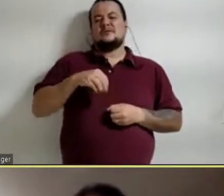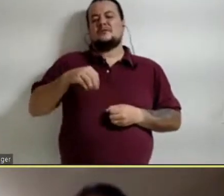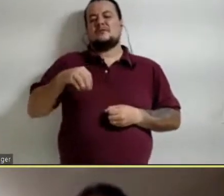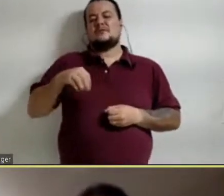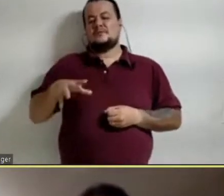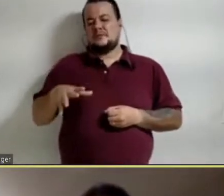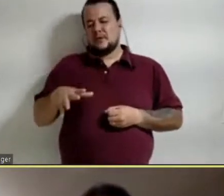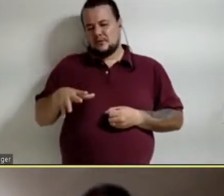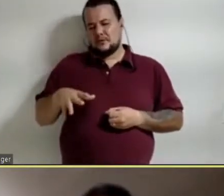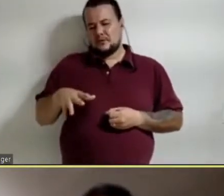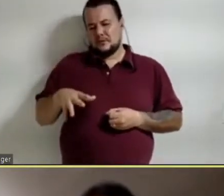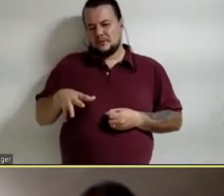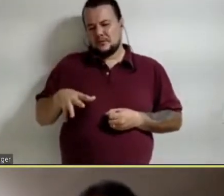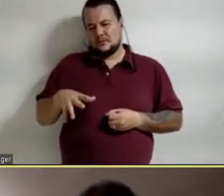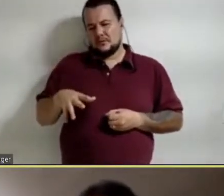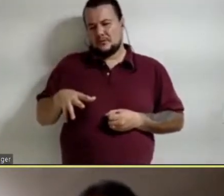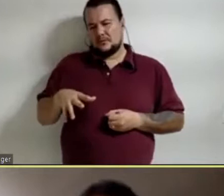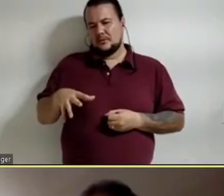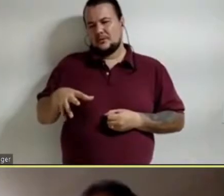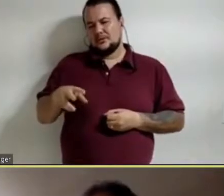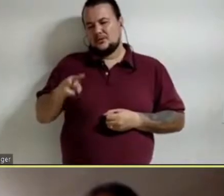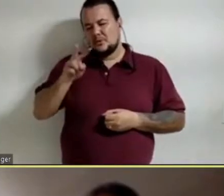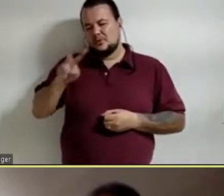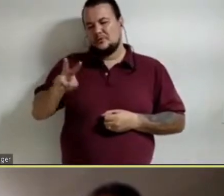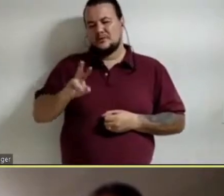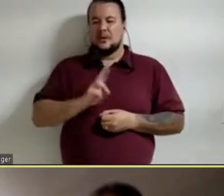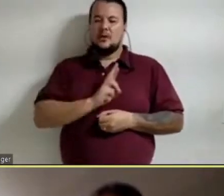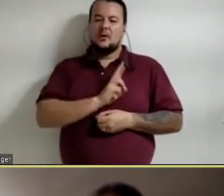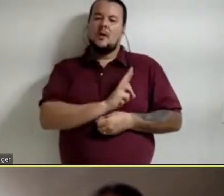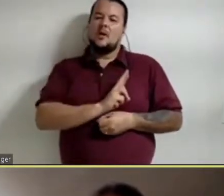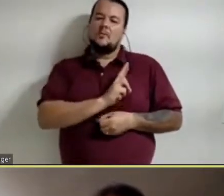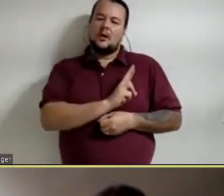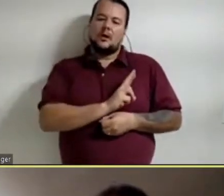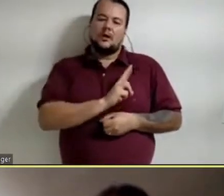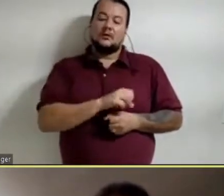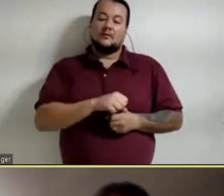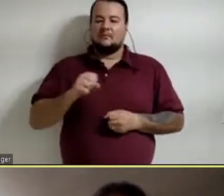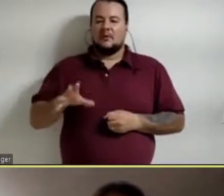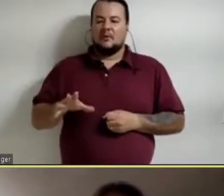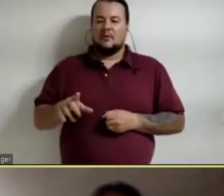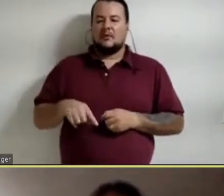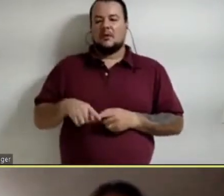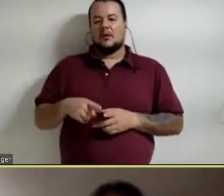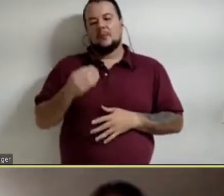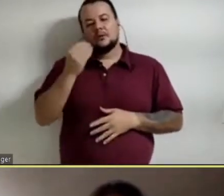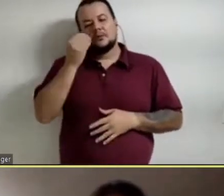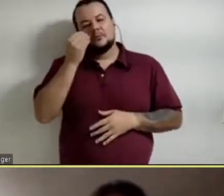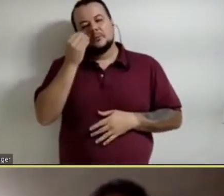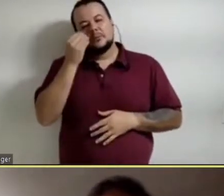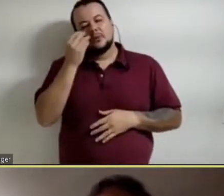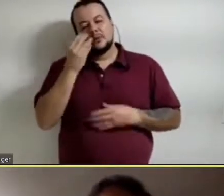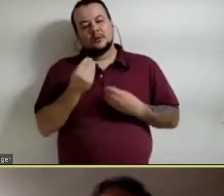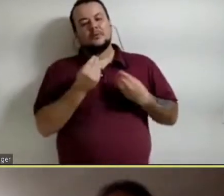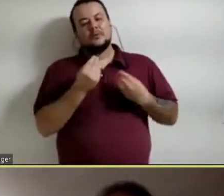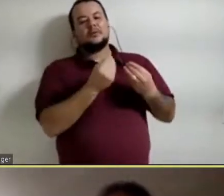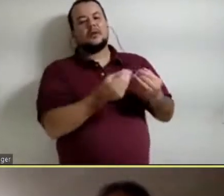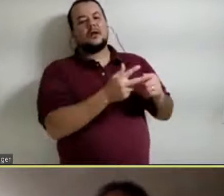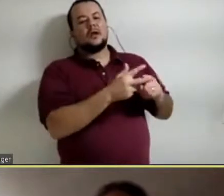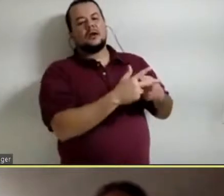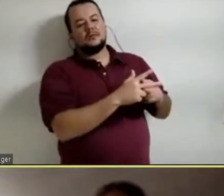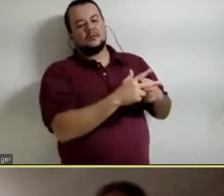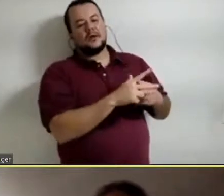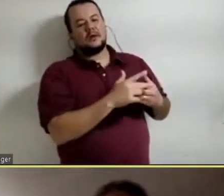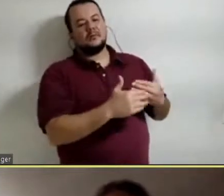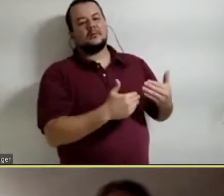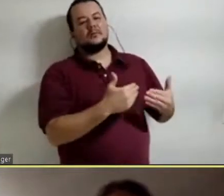romântica, diria eu, como tratando de entregar as ferramentas para avançar hacia adelante e fazer vínculos que